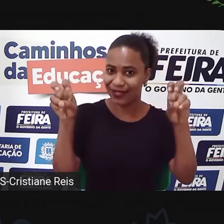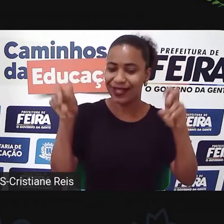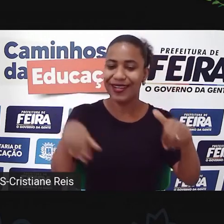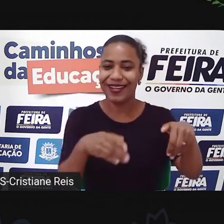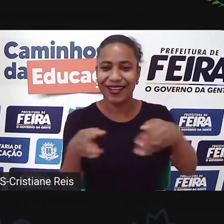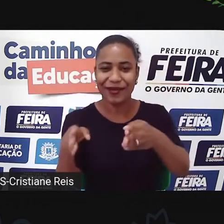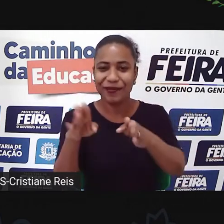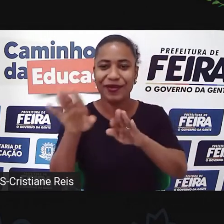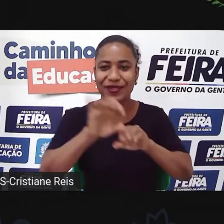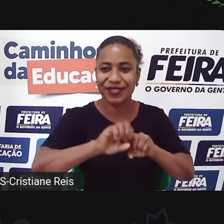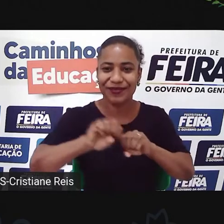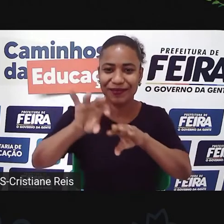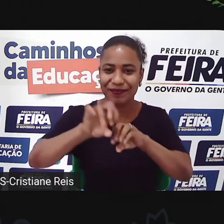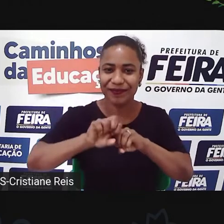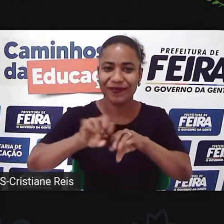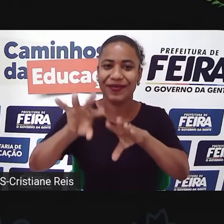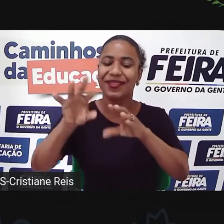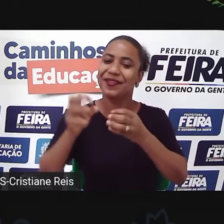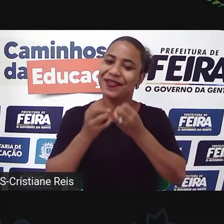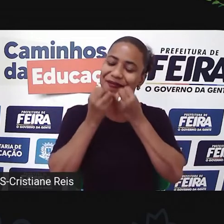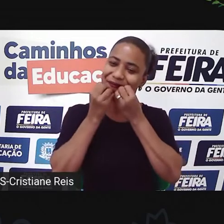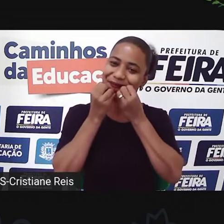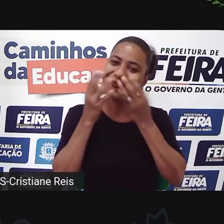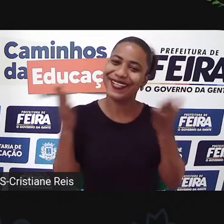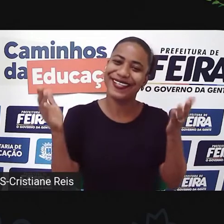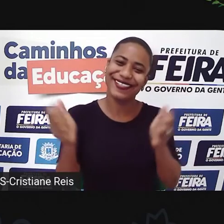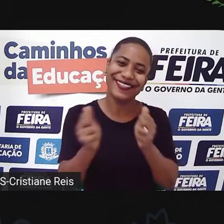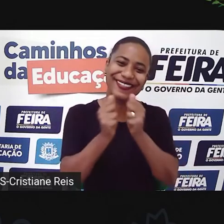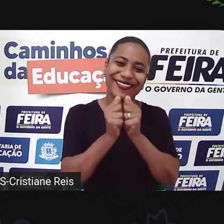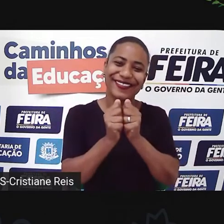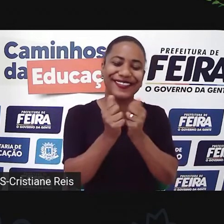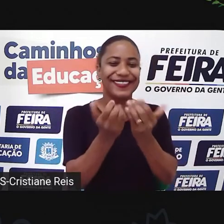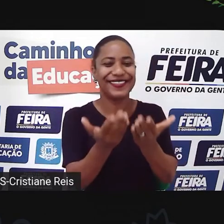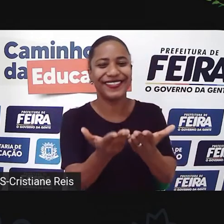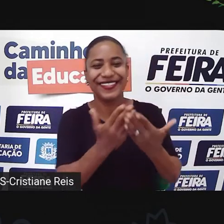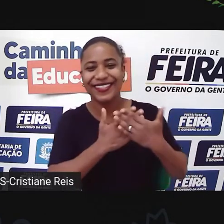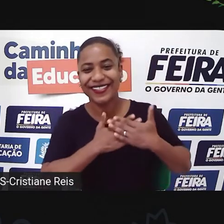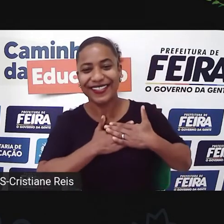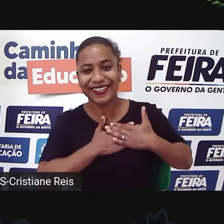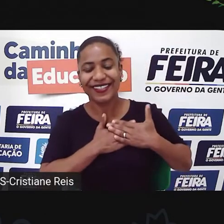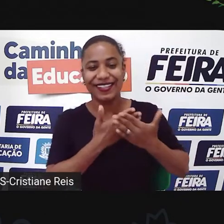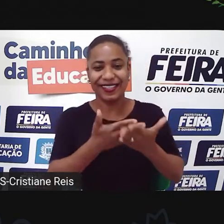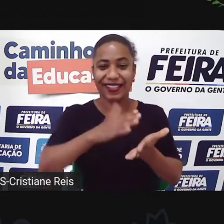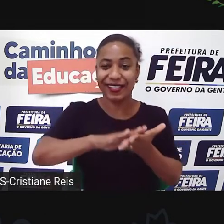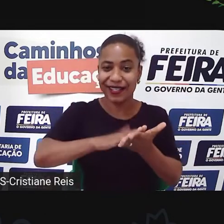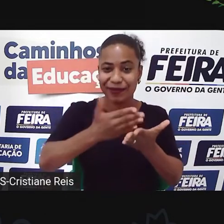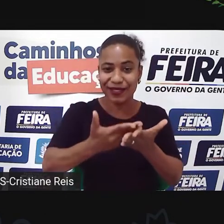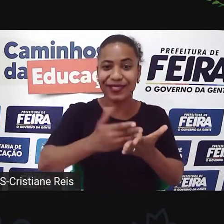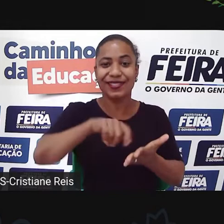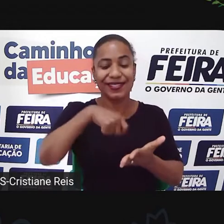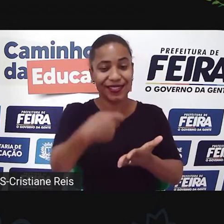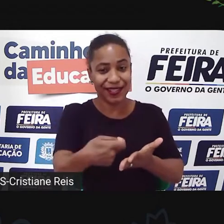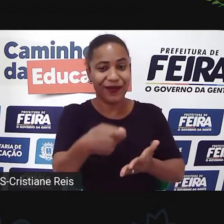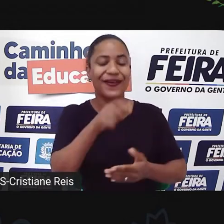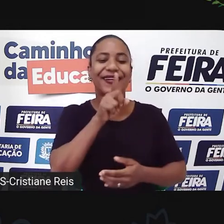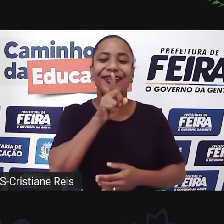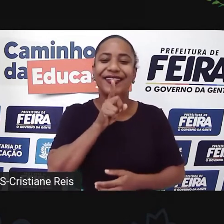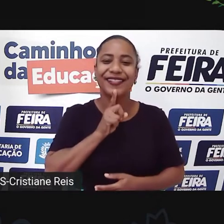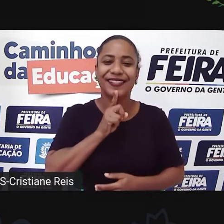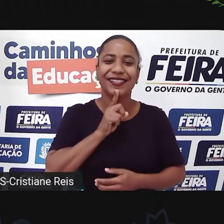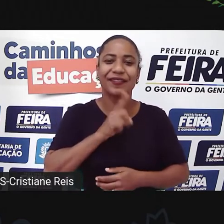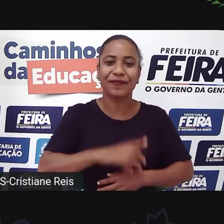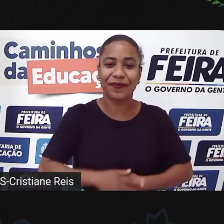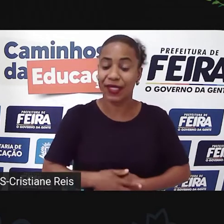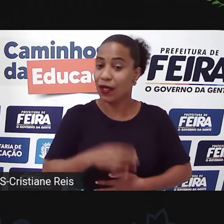da Educação e muito bem acompanhada da nossa queridinha Cristiane, que será a intérprete da aula de hoje. Então,